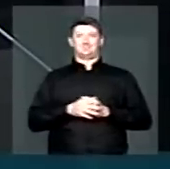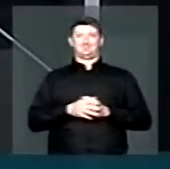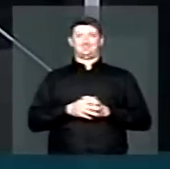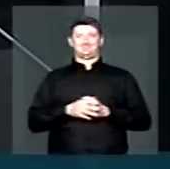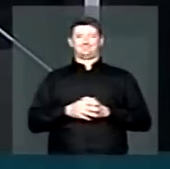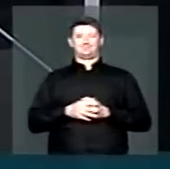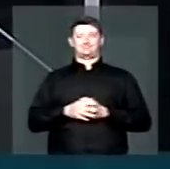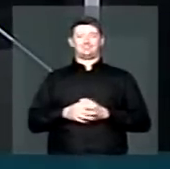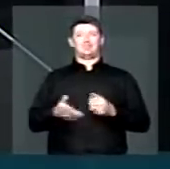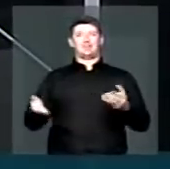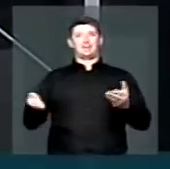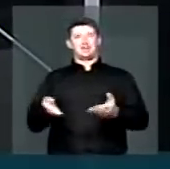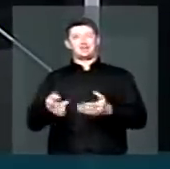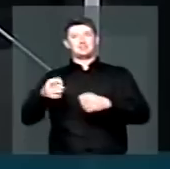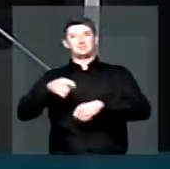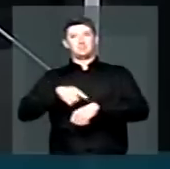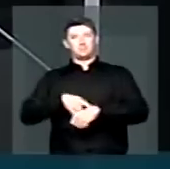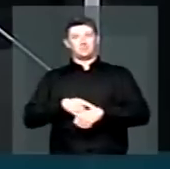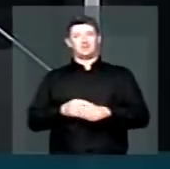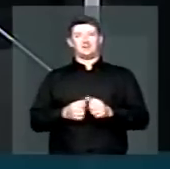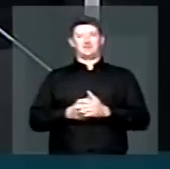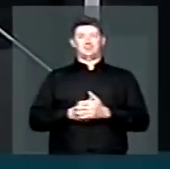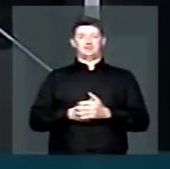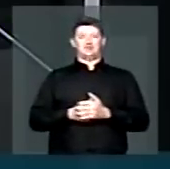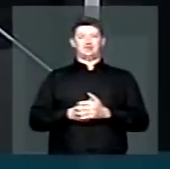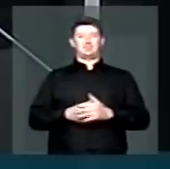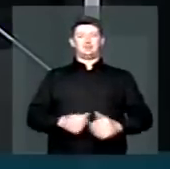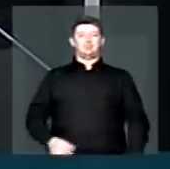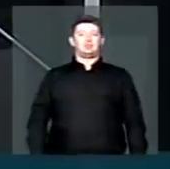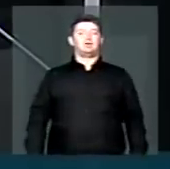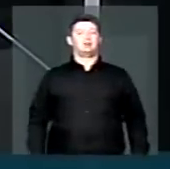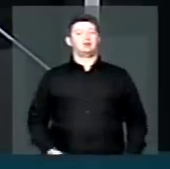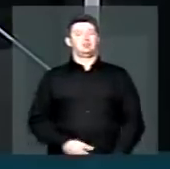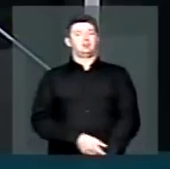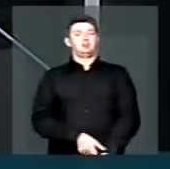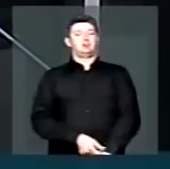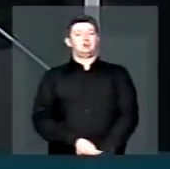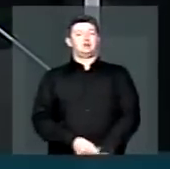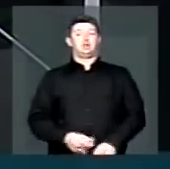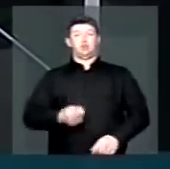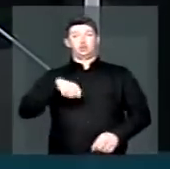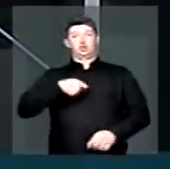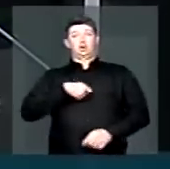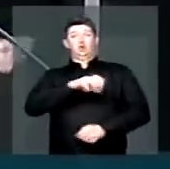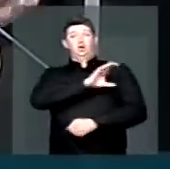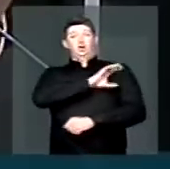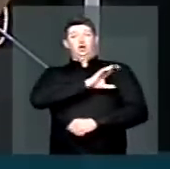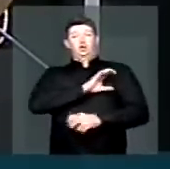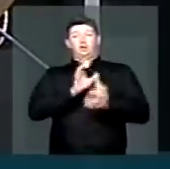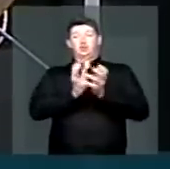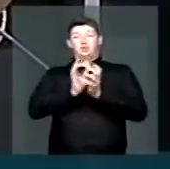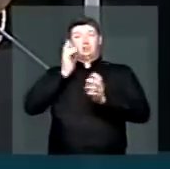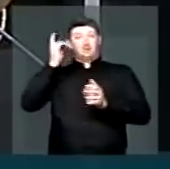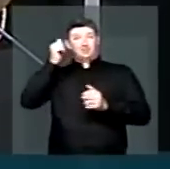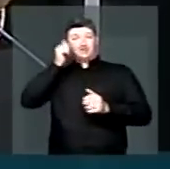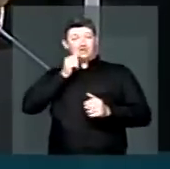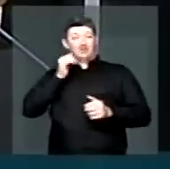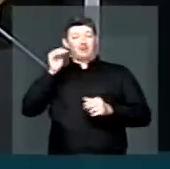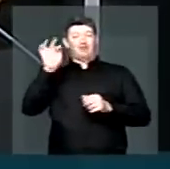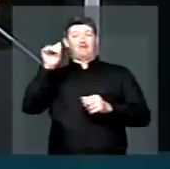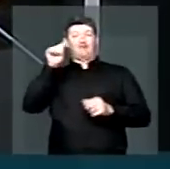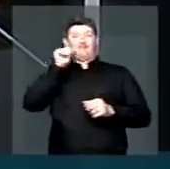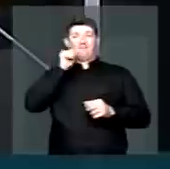neste momento, enquanto coordenadora da bancada feminina, queria que houvesse uma